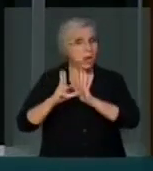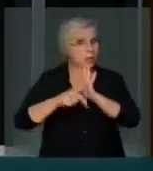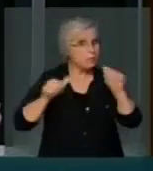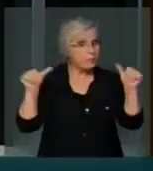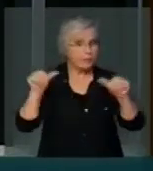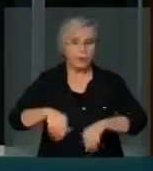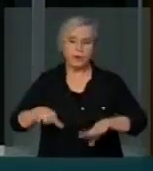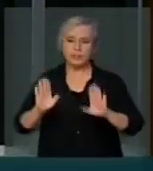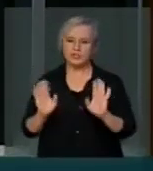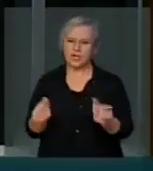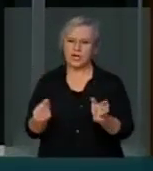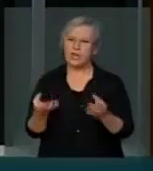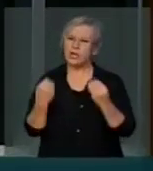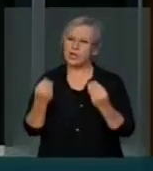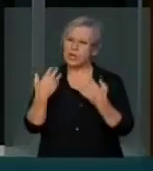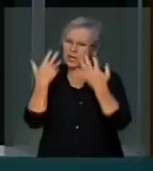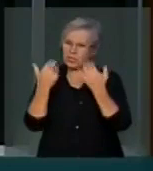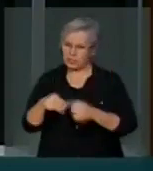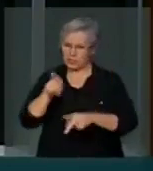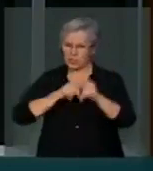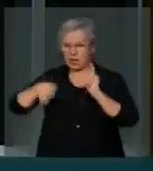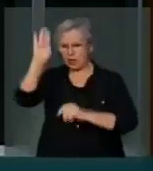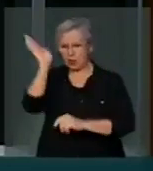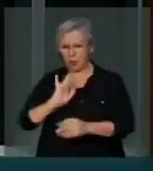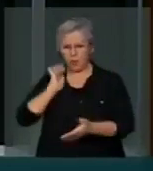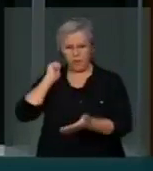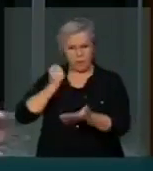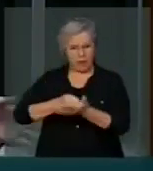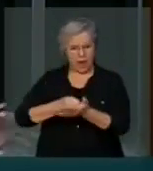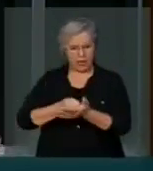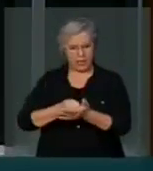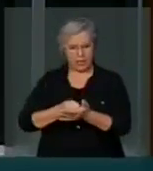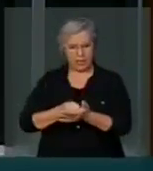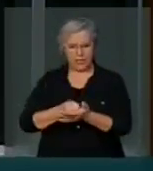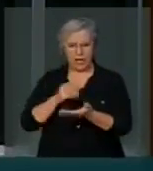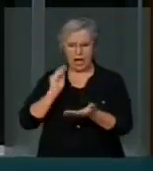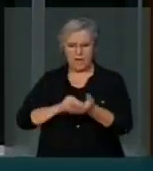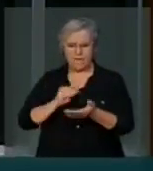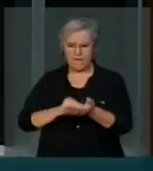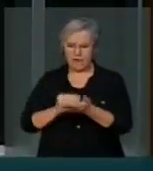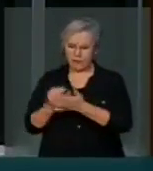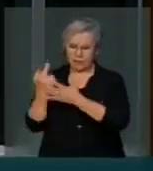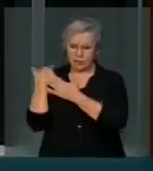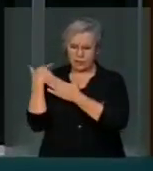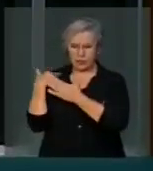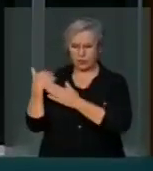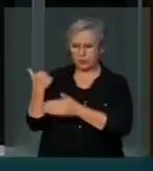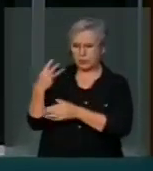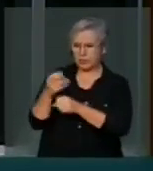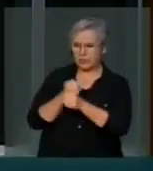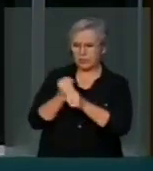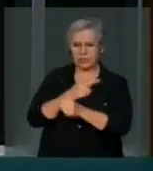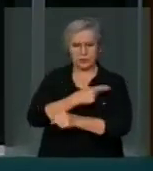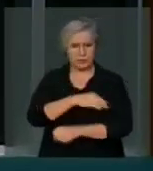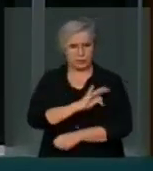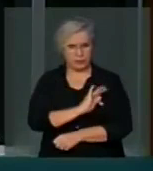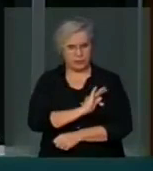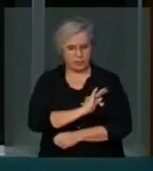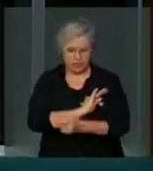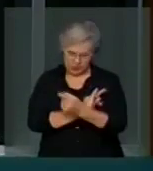Não vai admitir que o povo brasileiro pague a conta da incompetência desses mais de 13 anos de governo do PT.